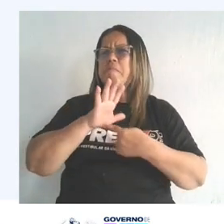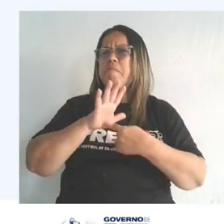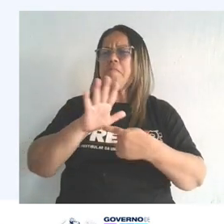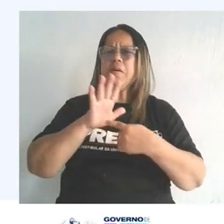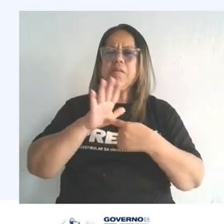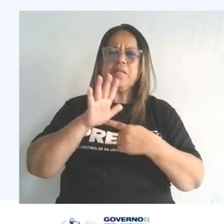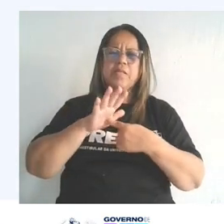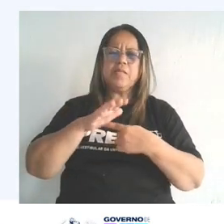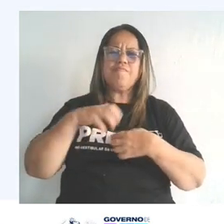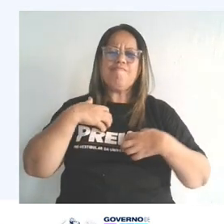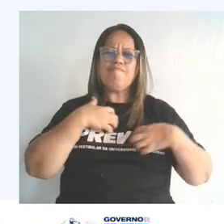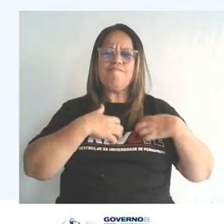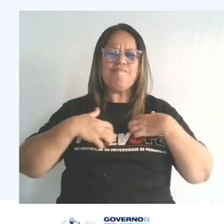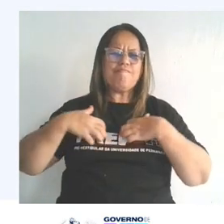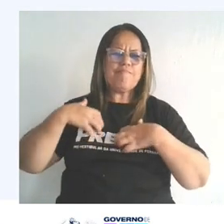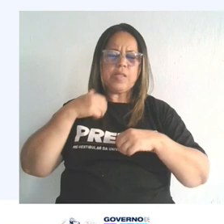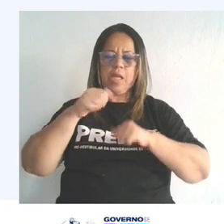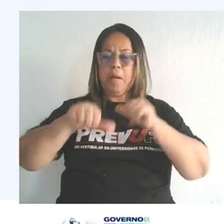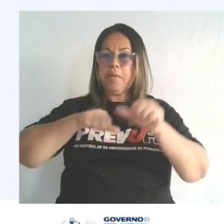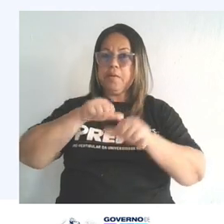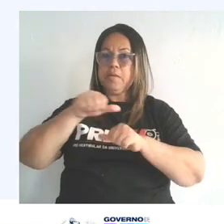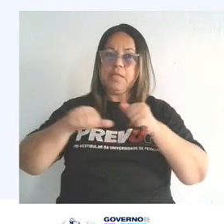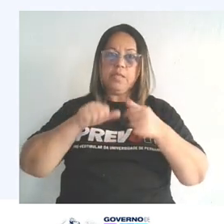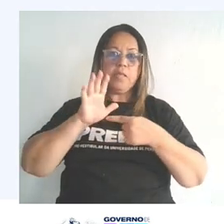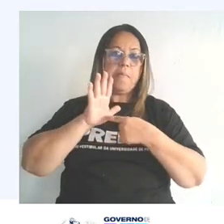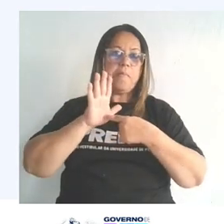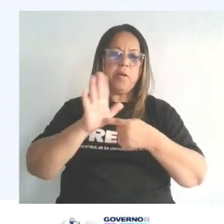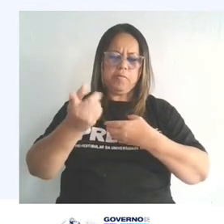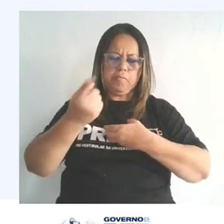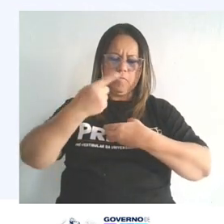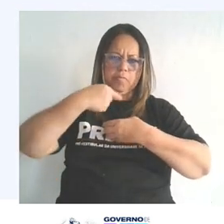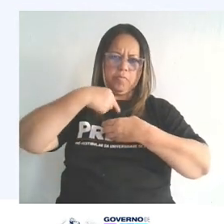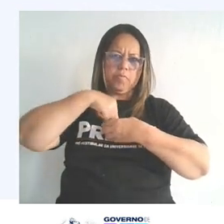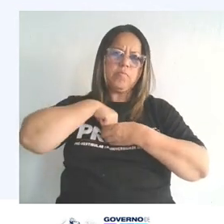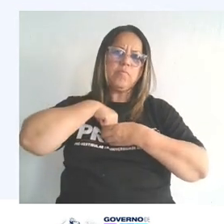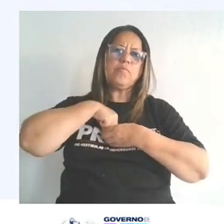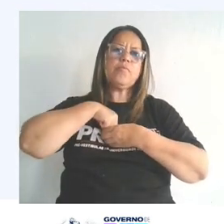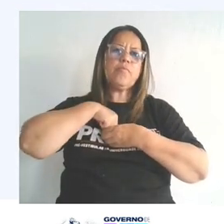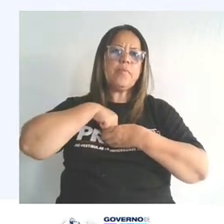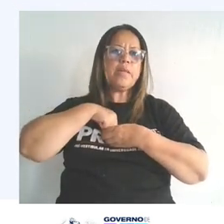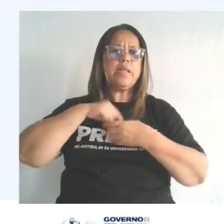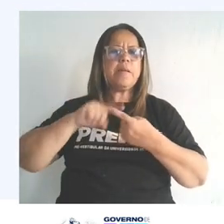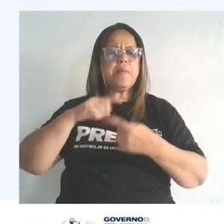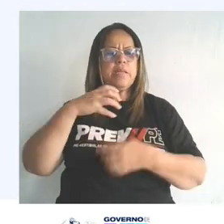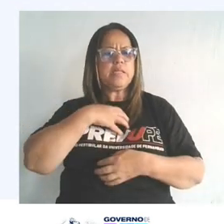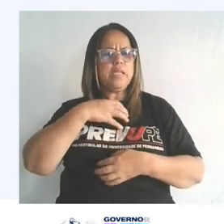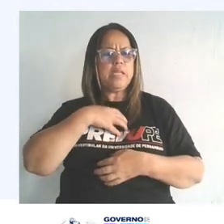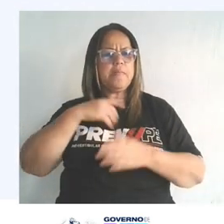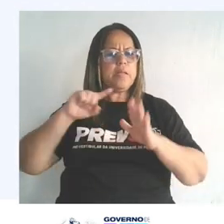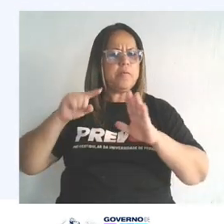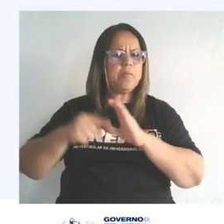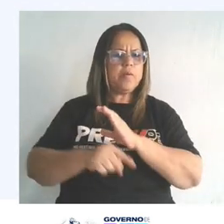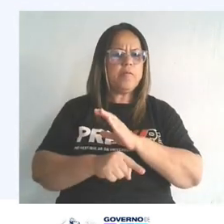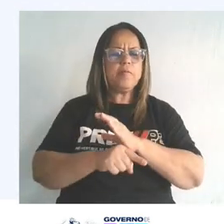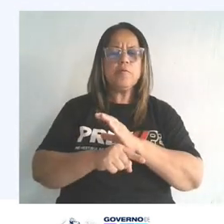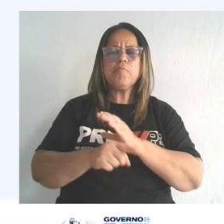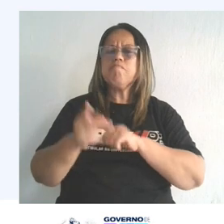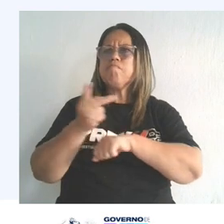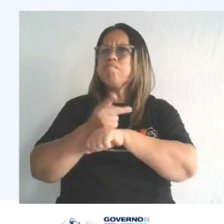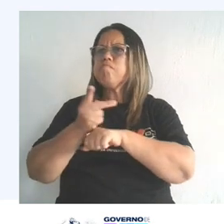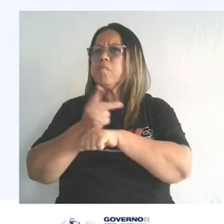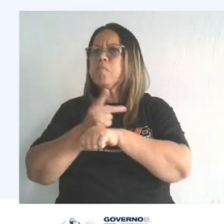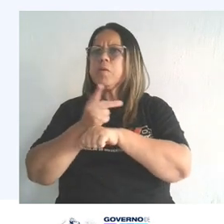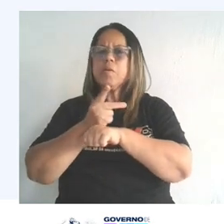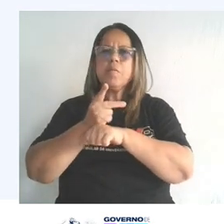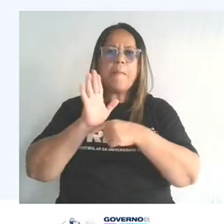mudanças dessa época. Ela se destacou por sua introspecção, abordagem dos sentimentos profundos e uma busca por expressar a alma